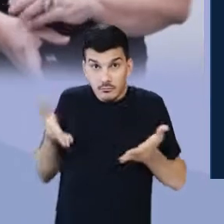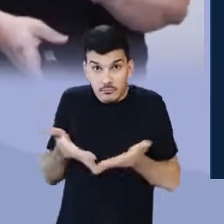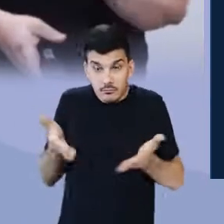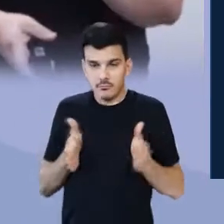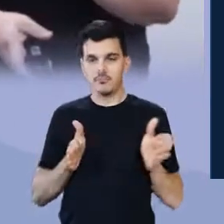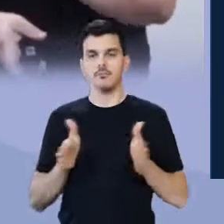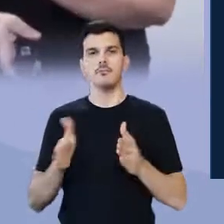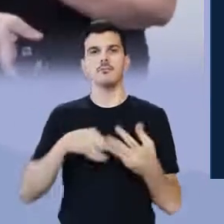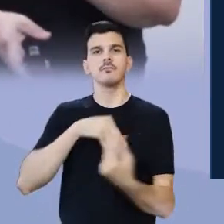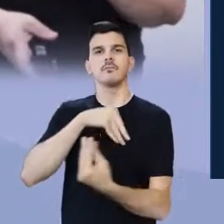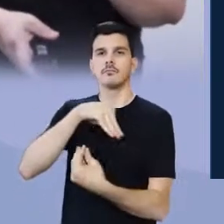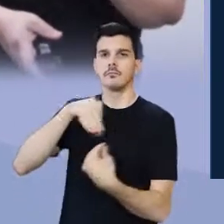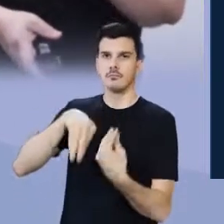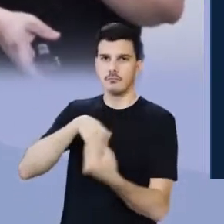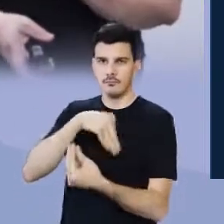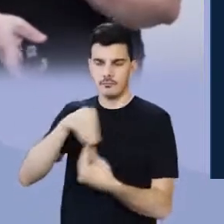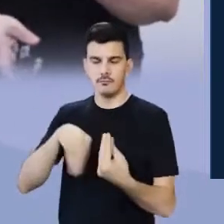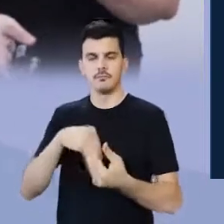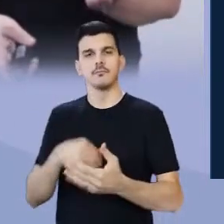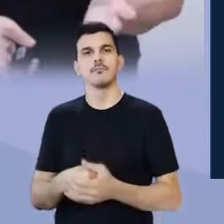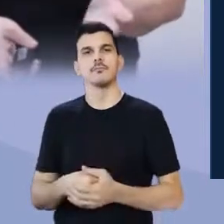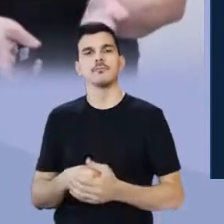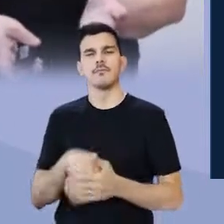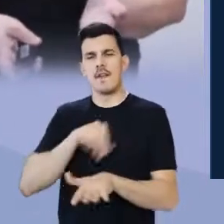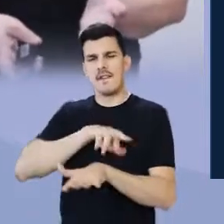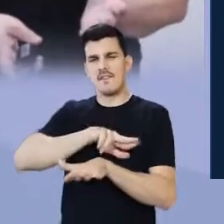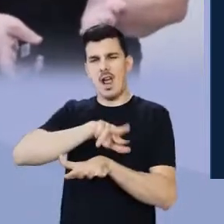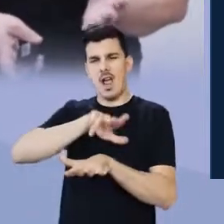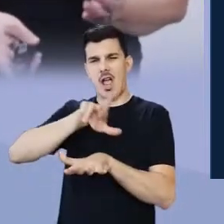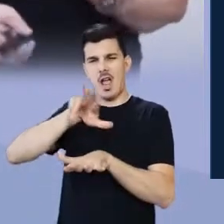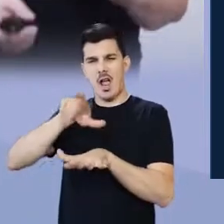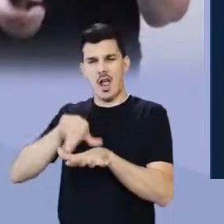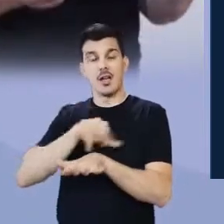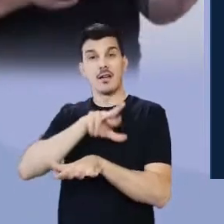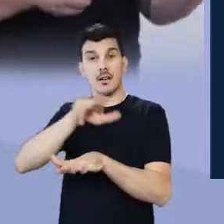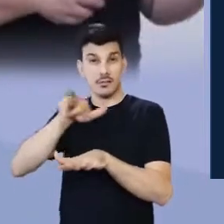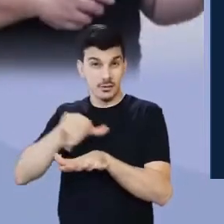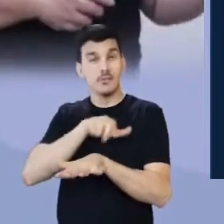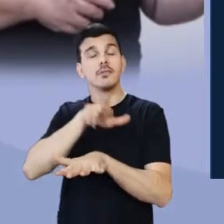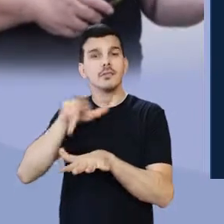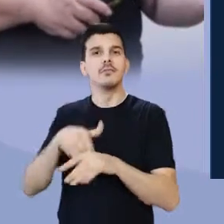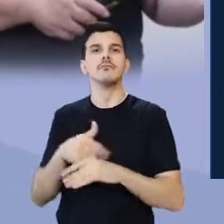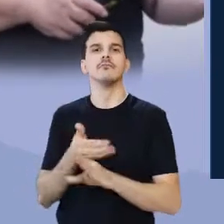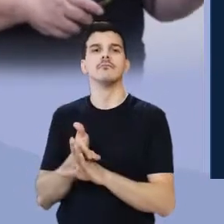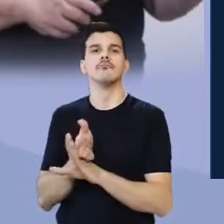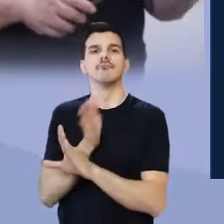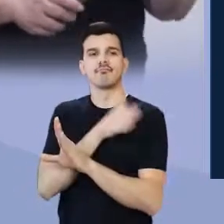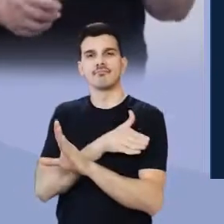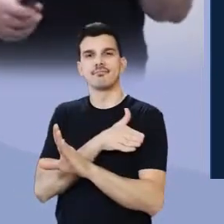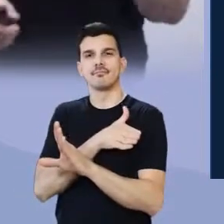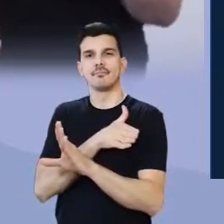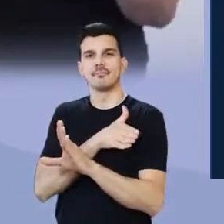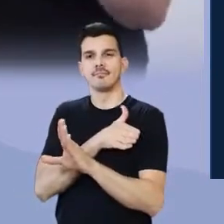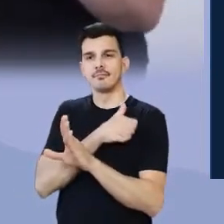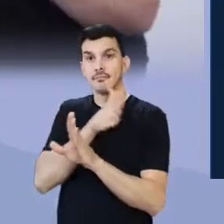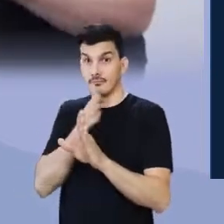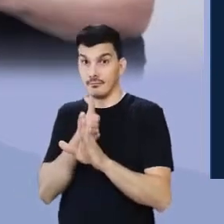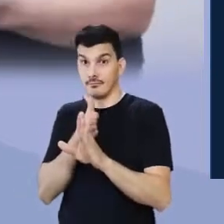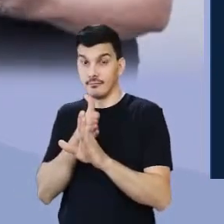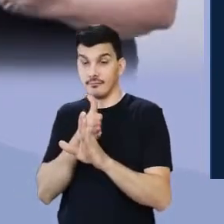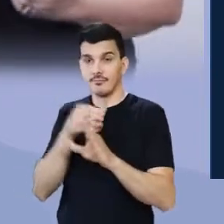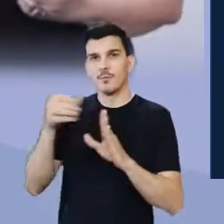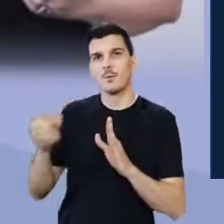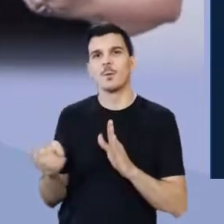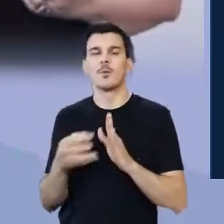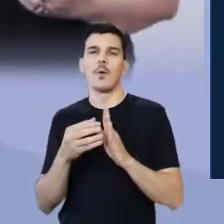misturar, então, de modo eclético. Nós misturamos o antigo, misturamos